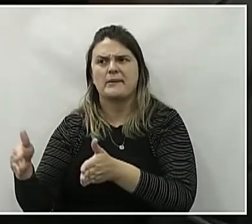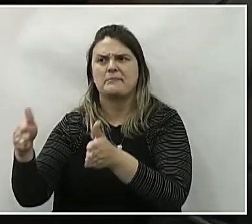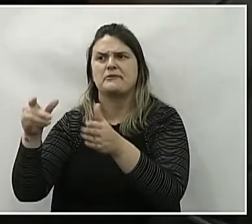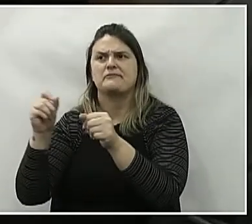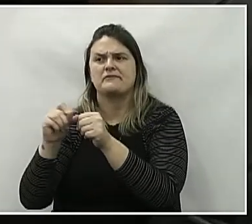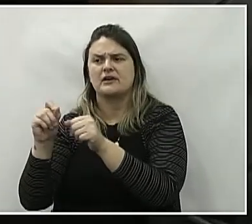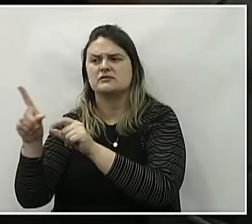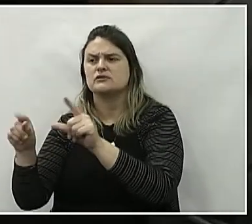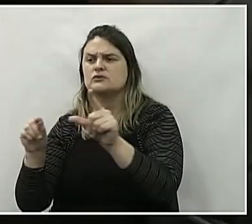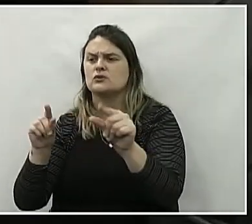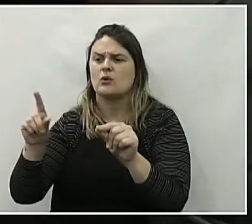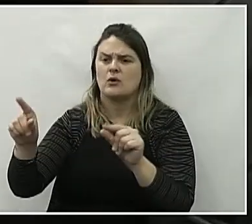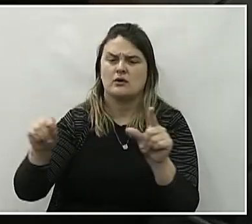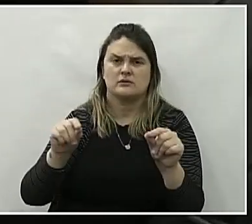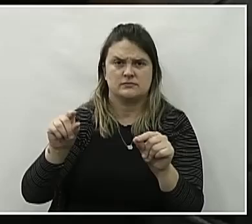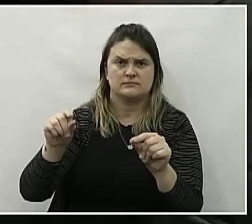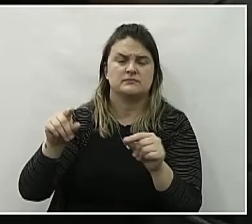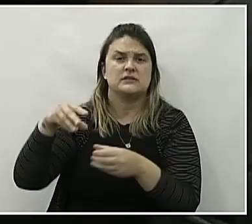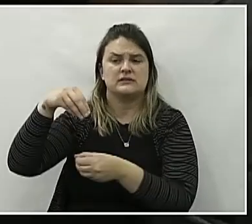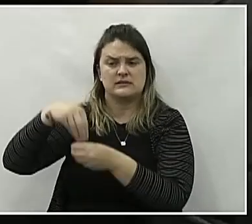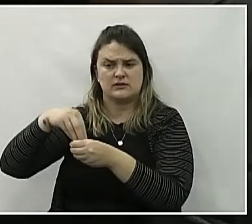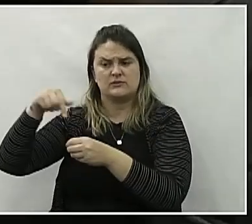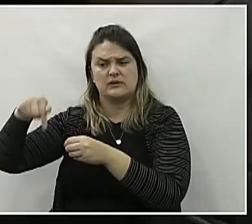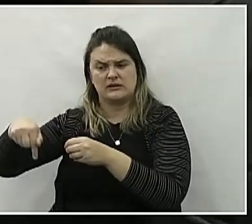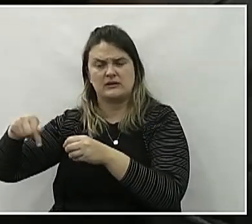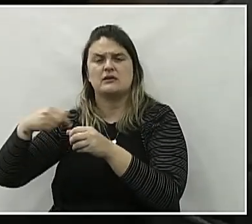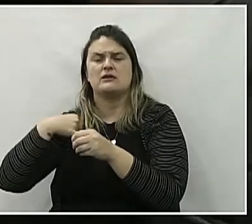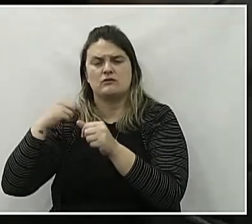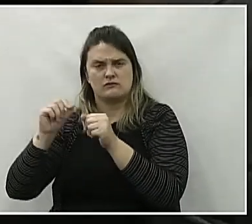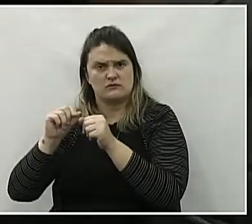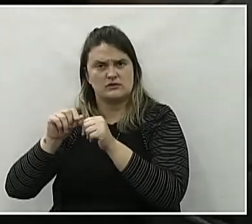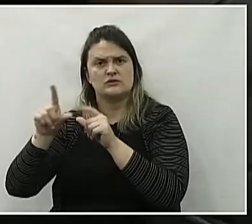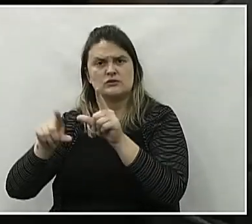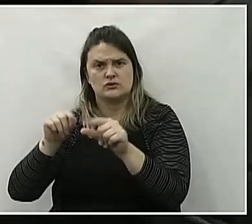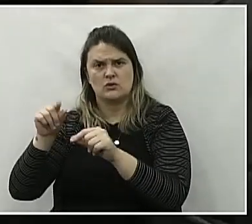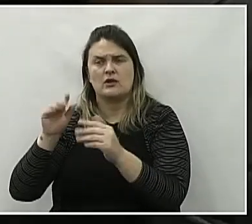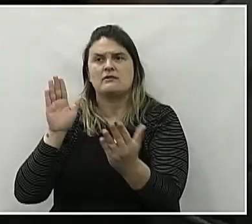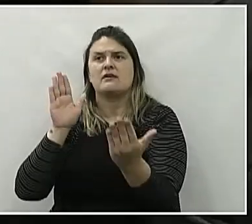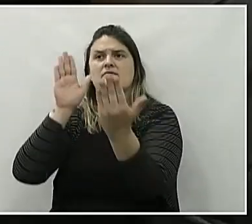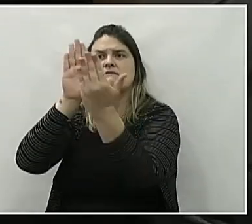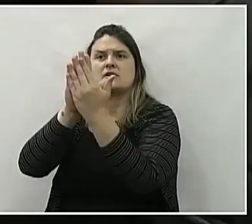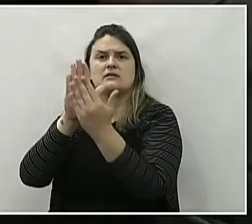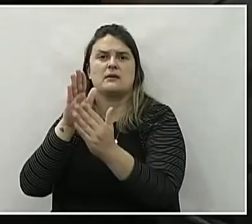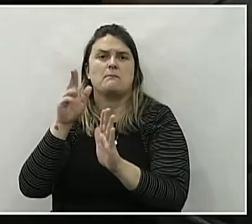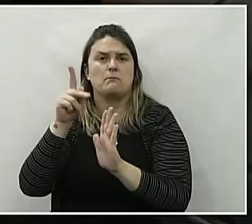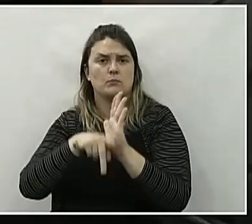escolhas. E, dentro desta Casa de Leis, eu fiz uma escolha diante de um projeto